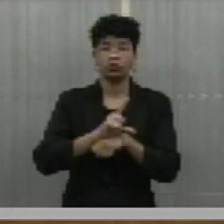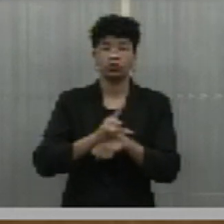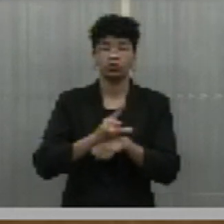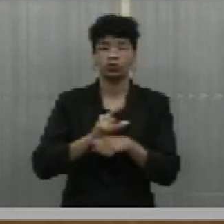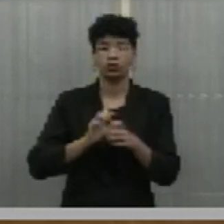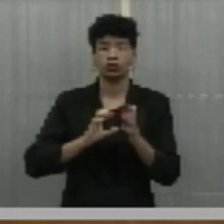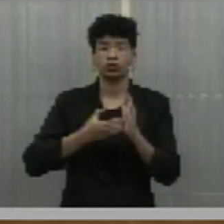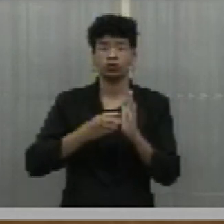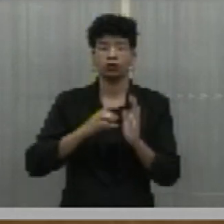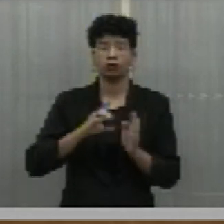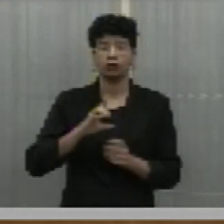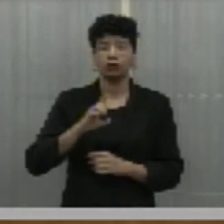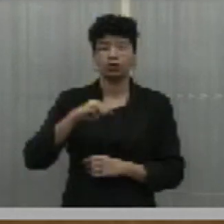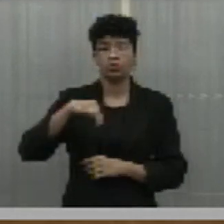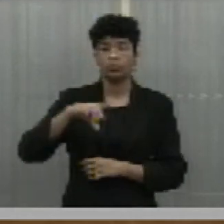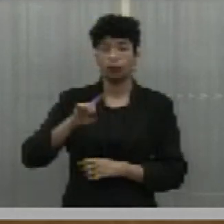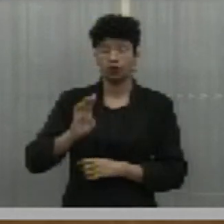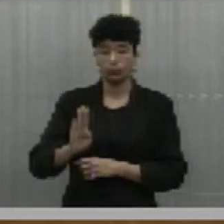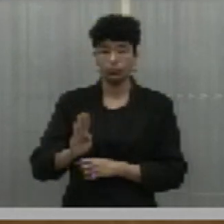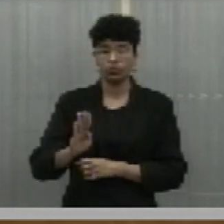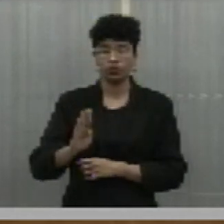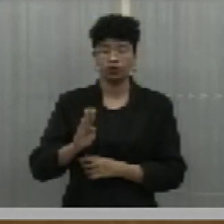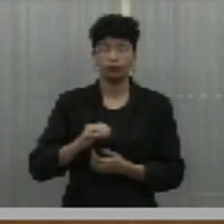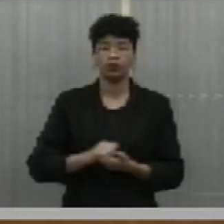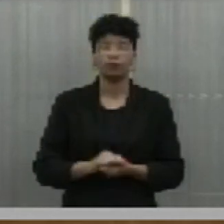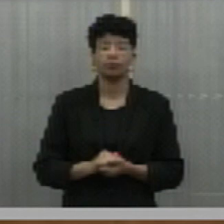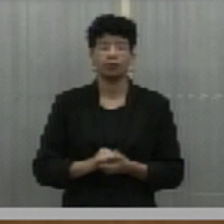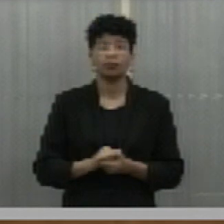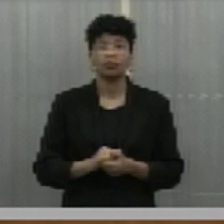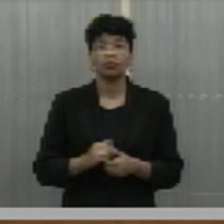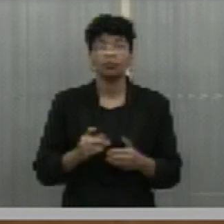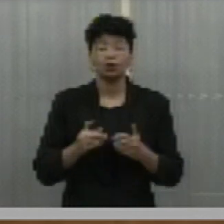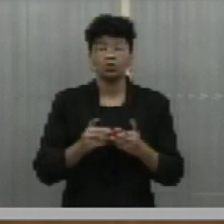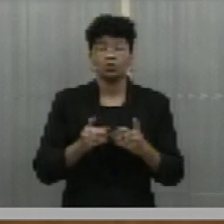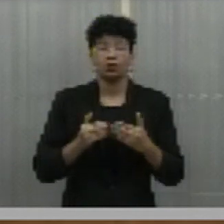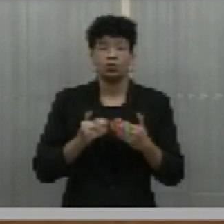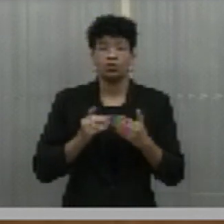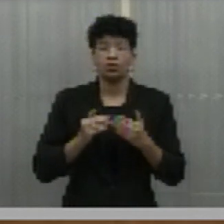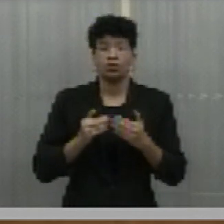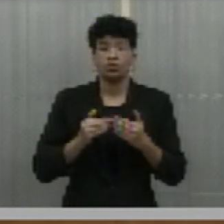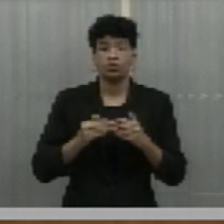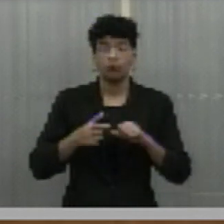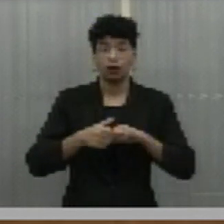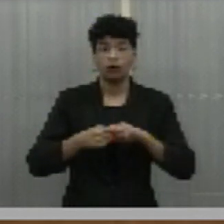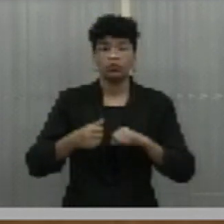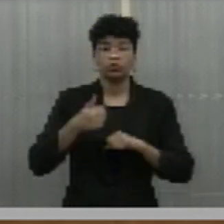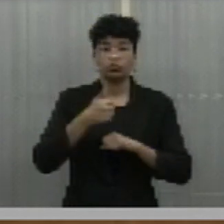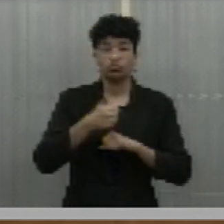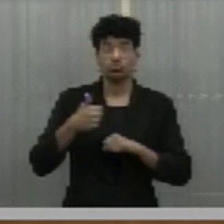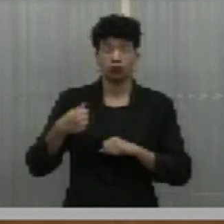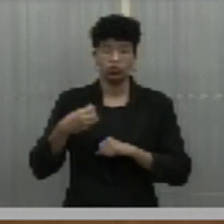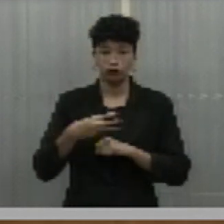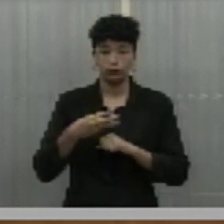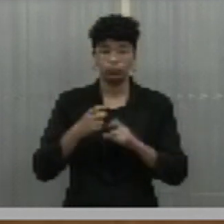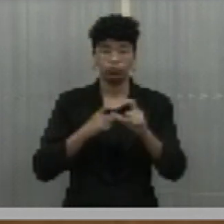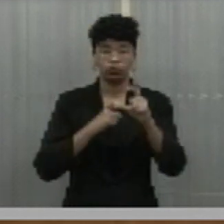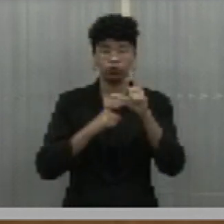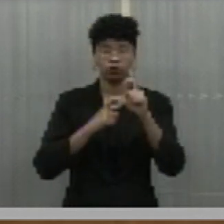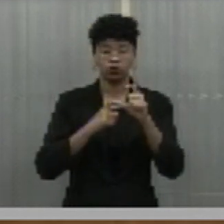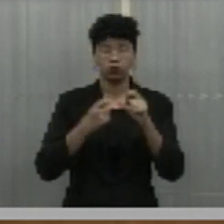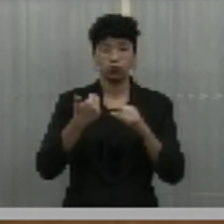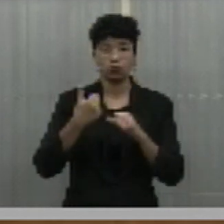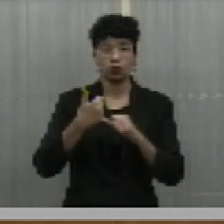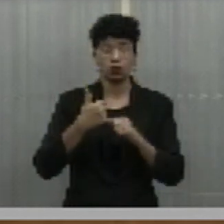Movimento Democrático Brasileiro, MDB, vem perante a vossa excelência com fulcro no artigo 113, inciso 11, do